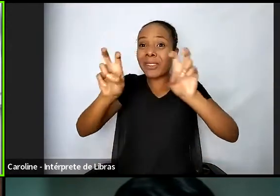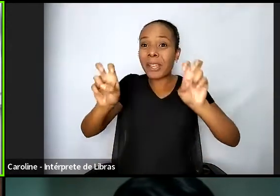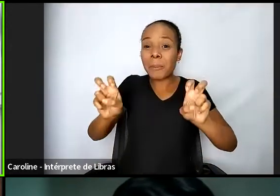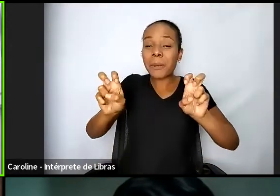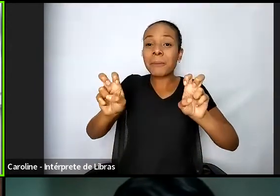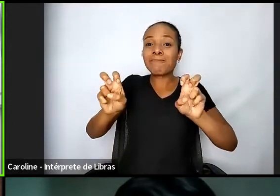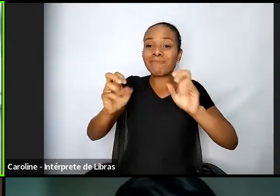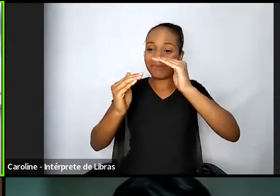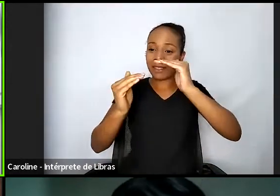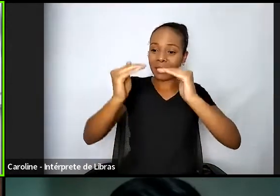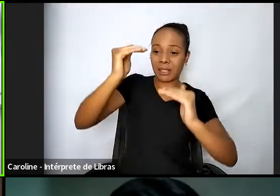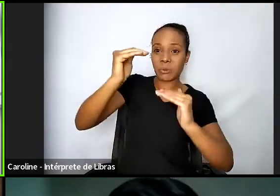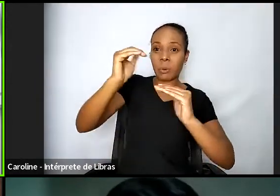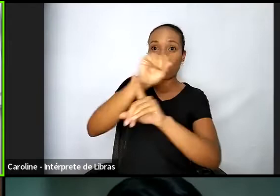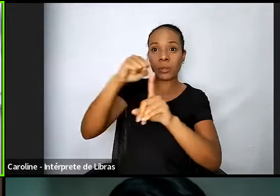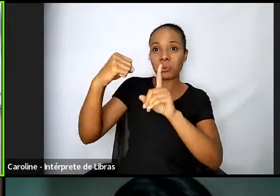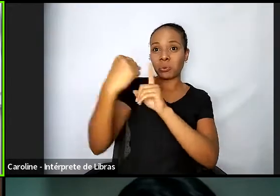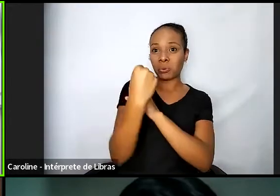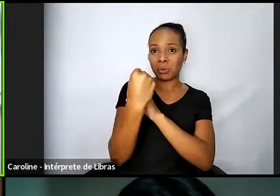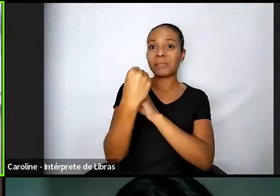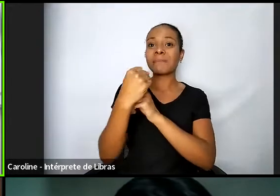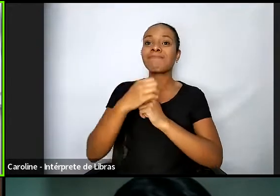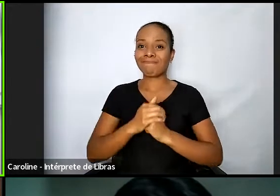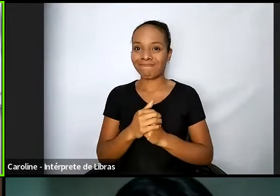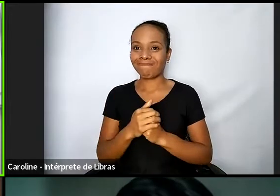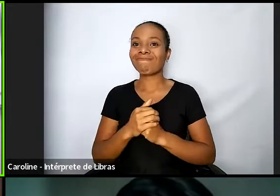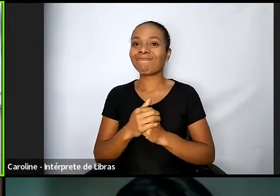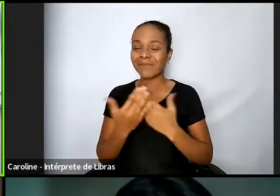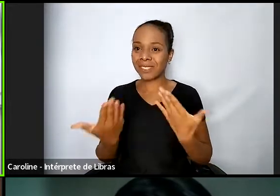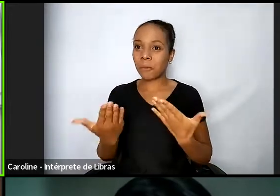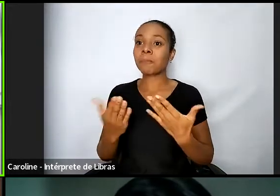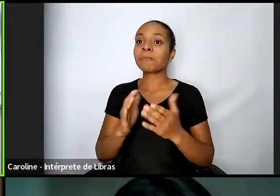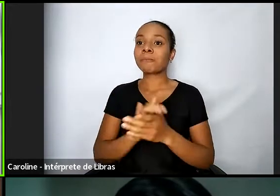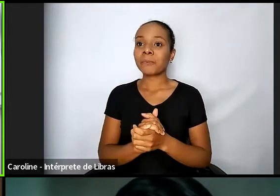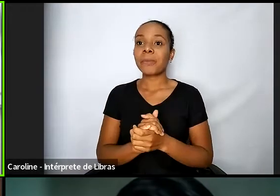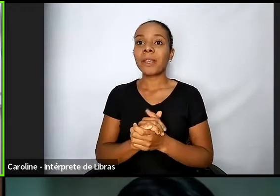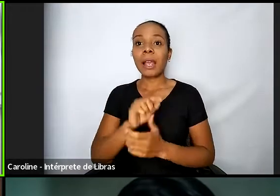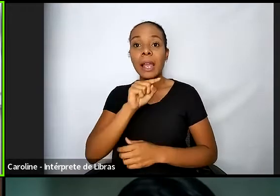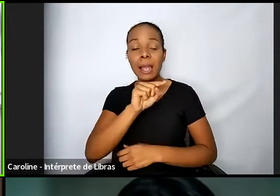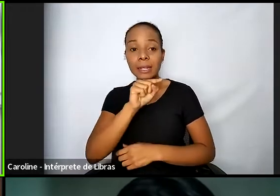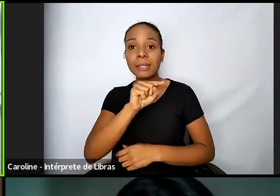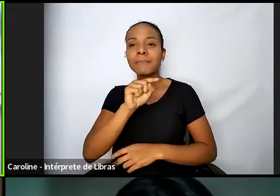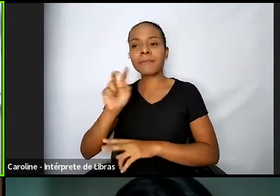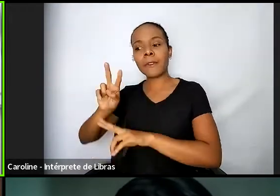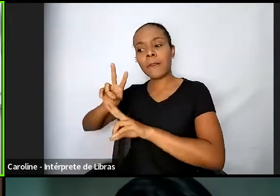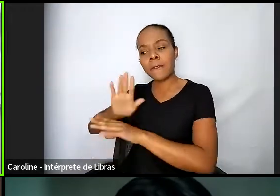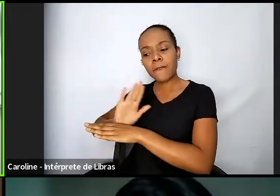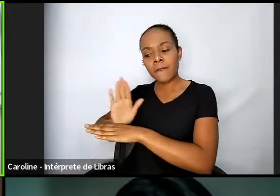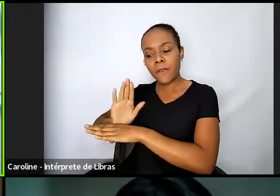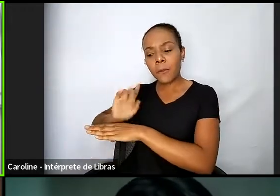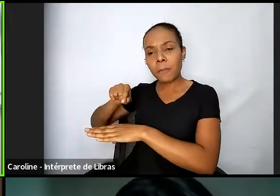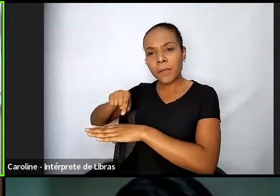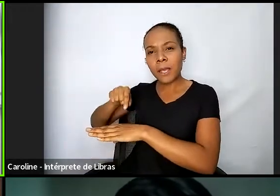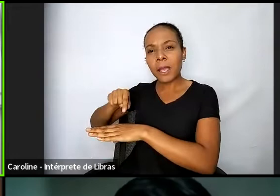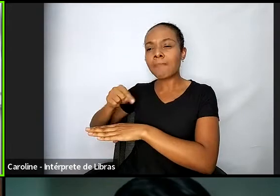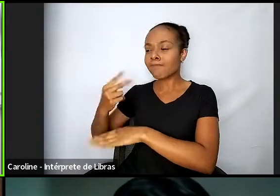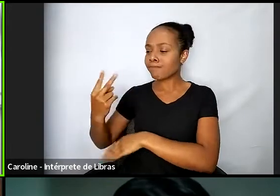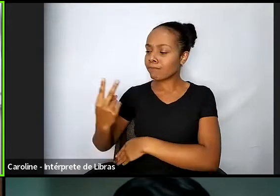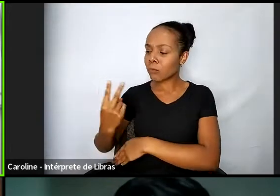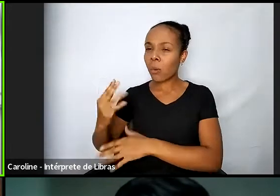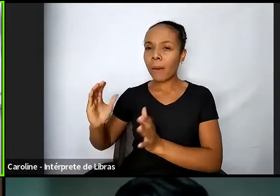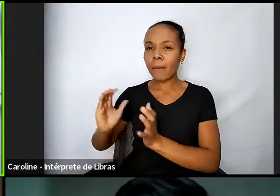Esse filme, pessoal, Somos Todos Iguais, ele traz uma história real de um casal que se chama